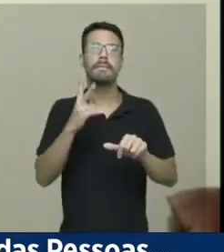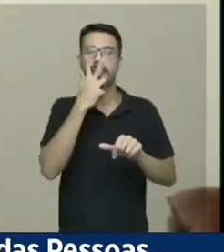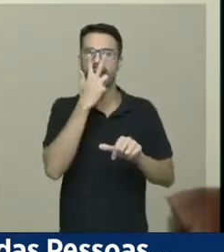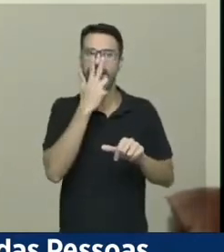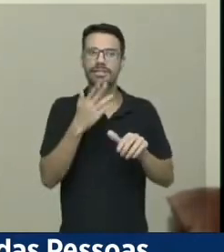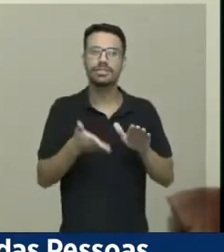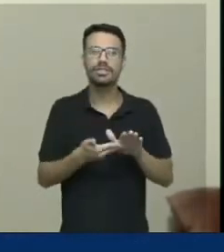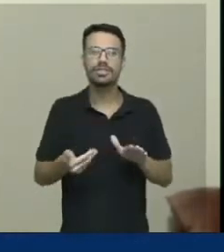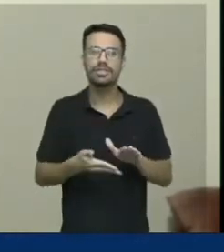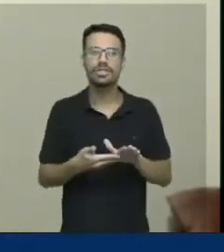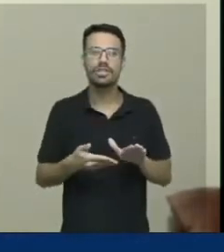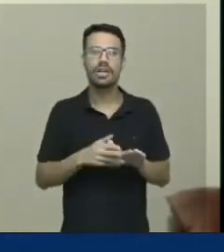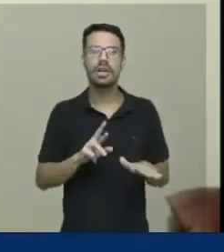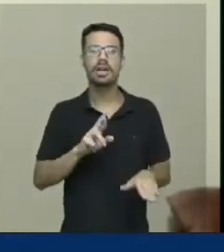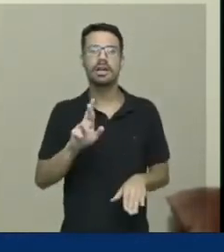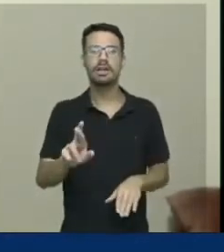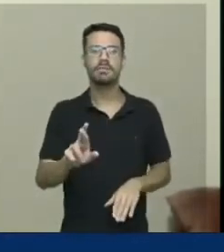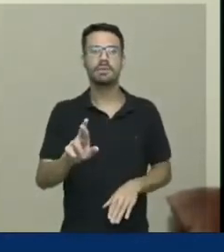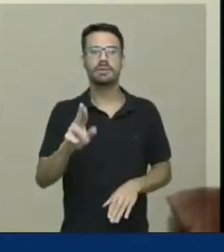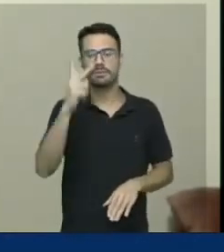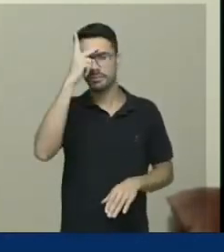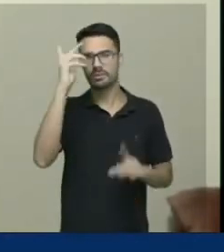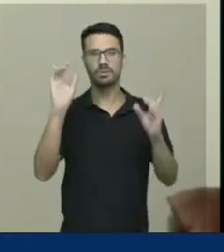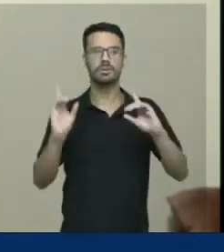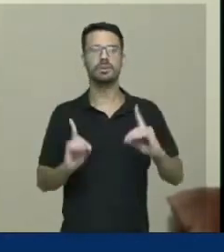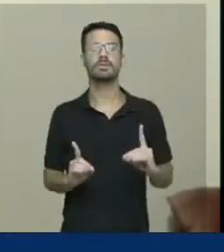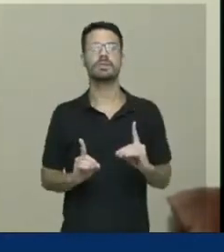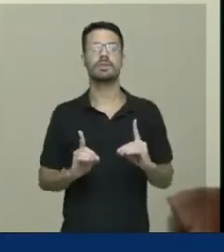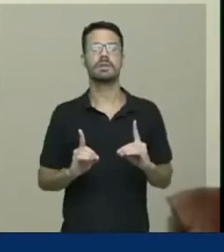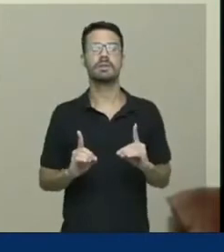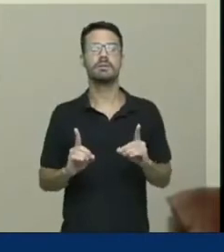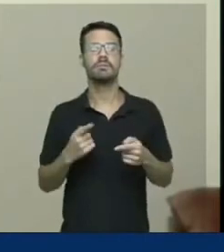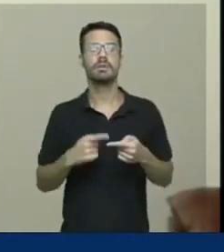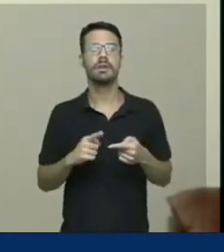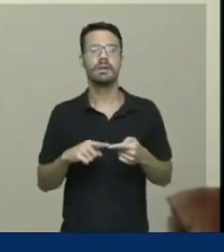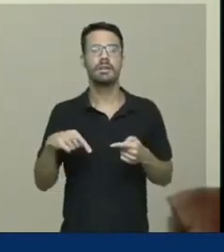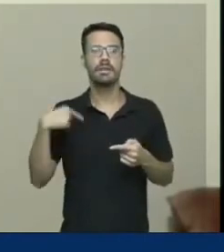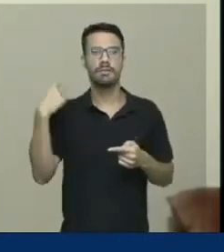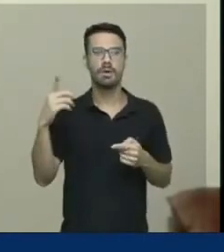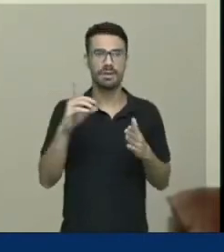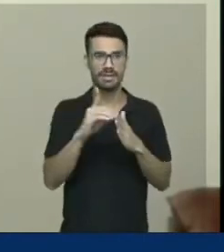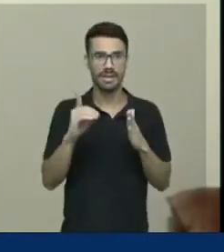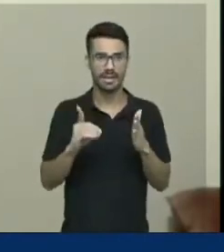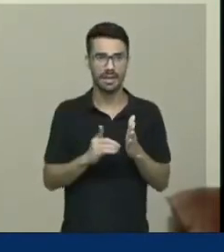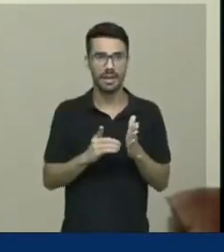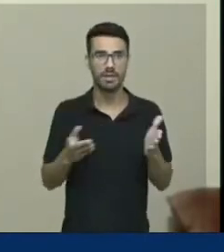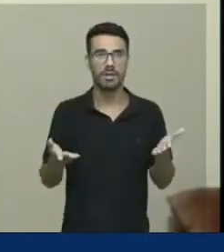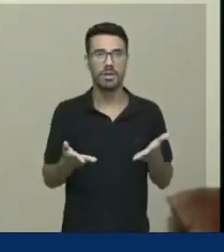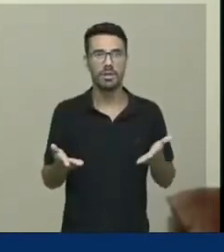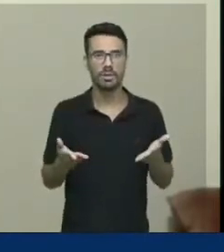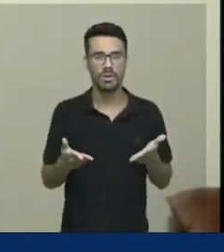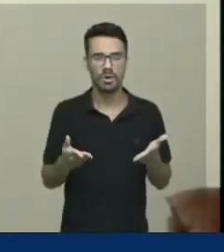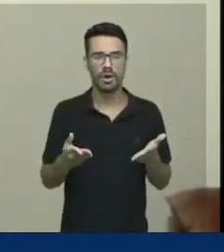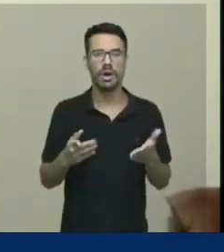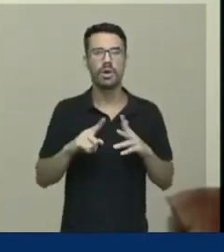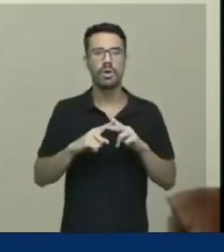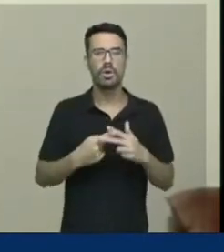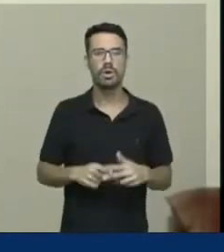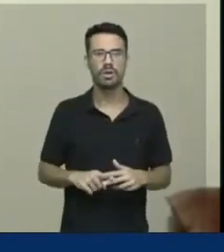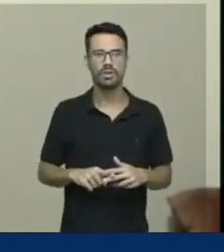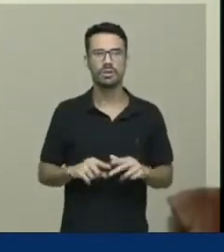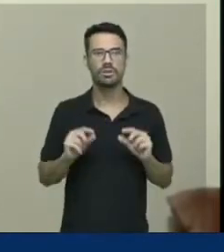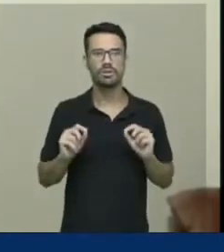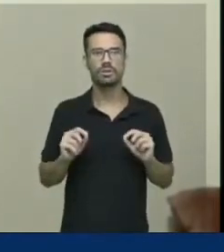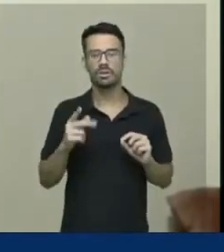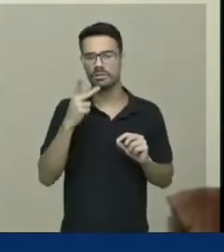pessoas com deficiência, ou representação das pessoas com deficiência, que, ao final, nessa última versão do decreto, a ser corrigida, como já